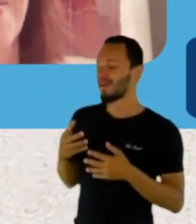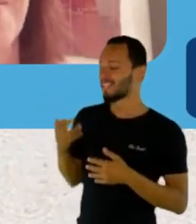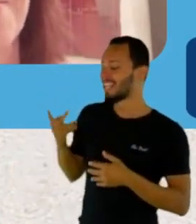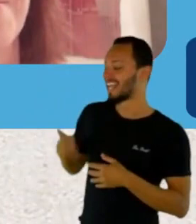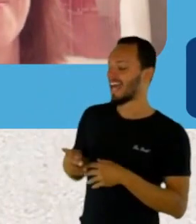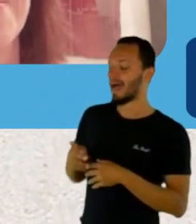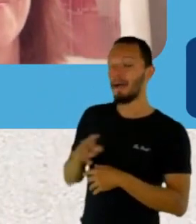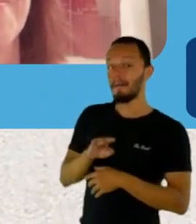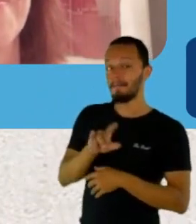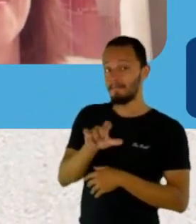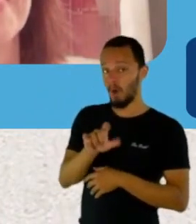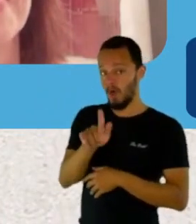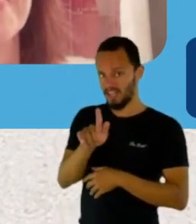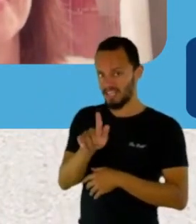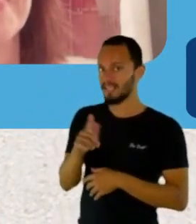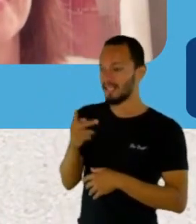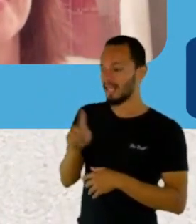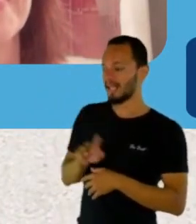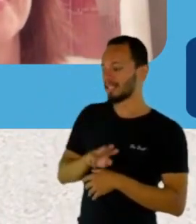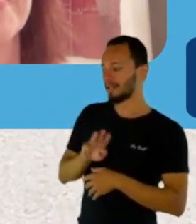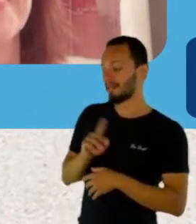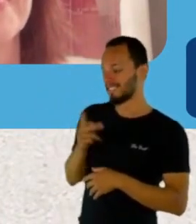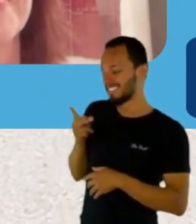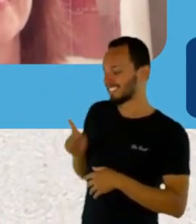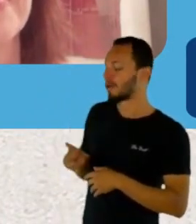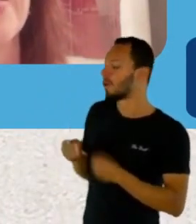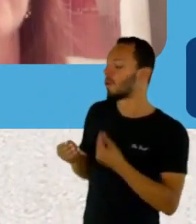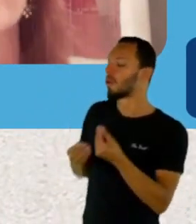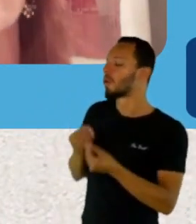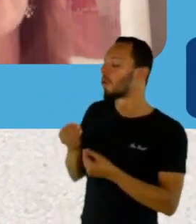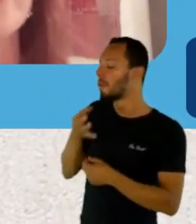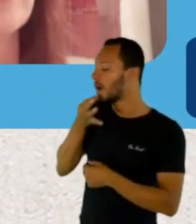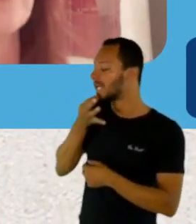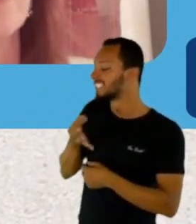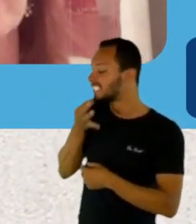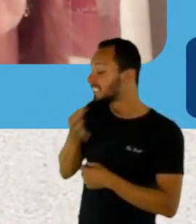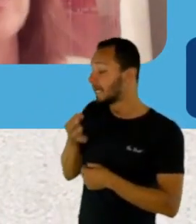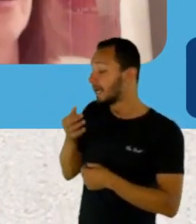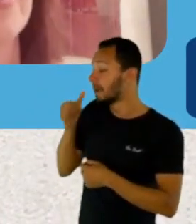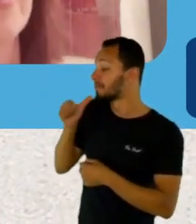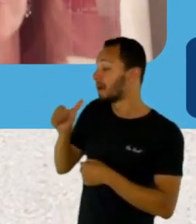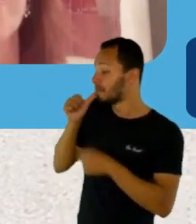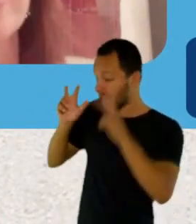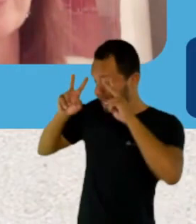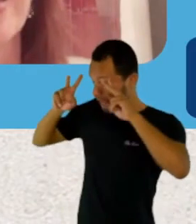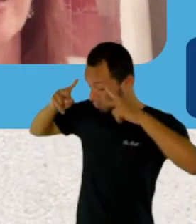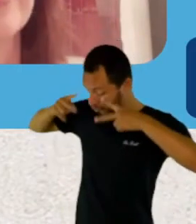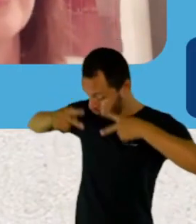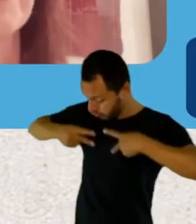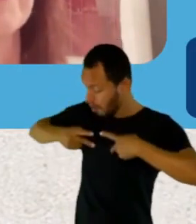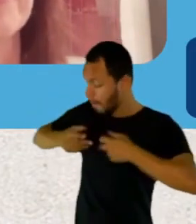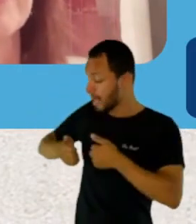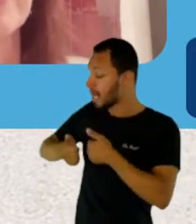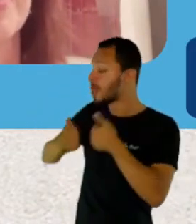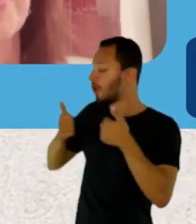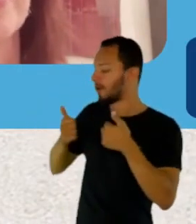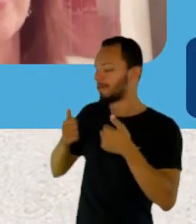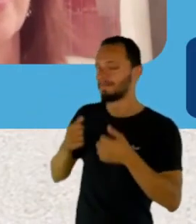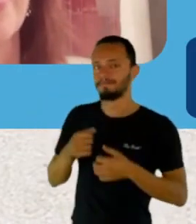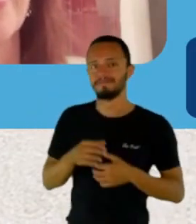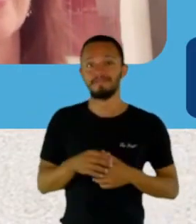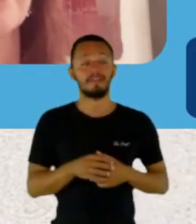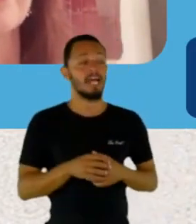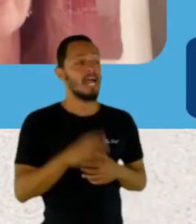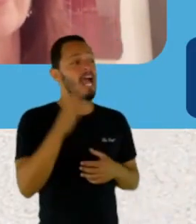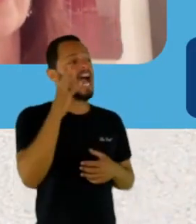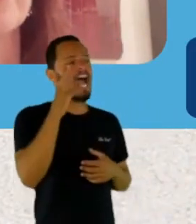mulher começar a olhar pra si mesma, Carol? Tem um pouco mais de compaixão. Tem um pouco mais de carinho, sabe?